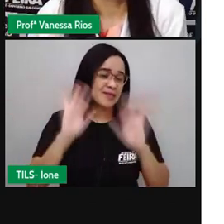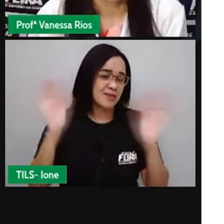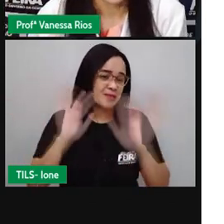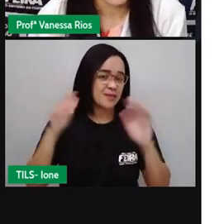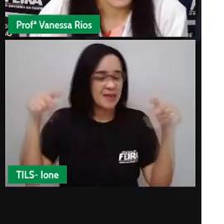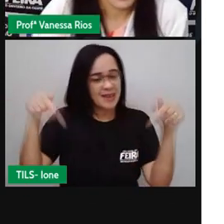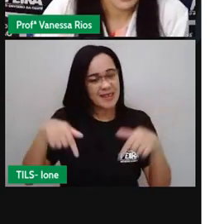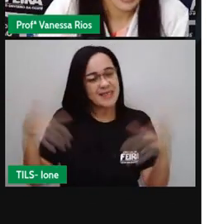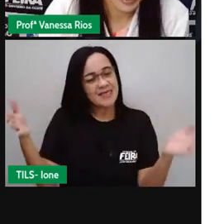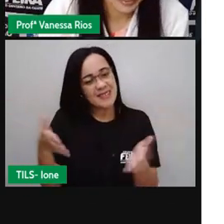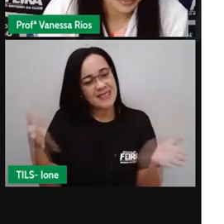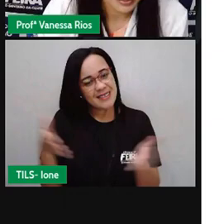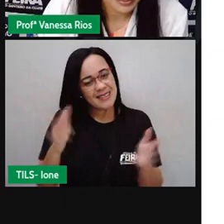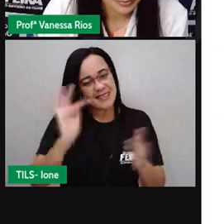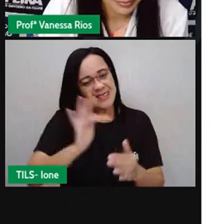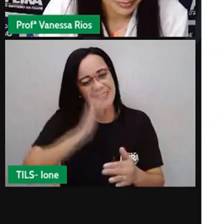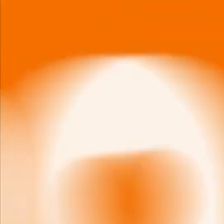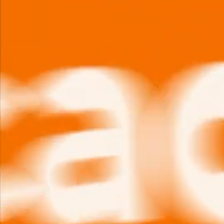momento